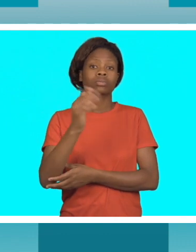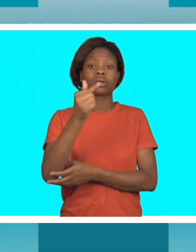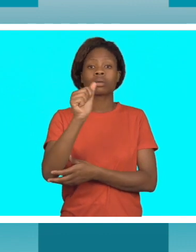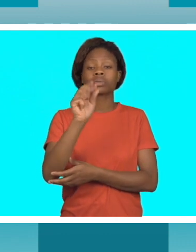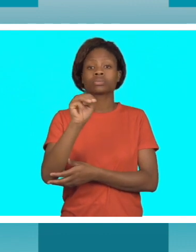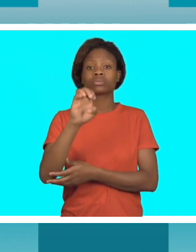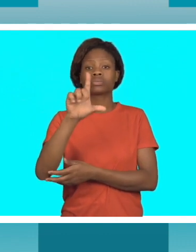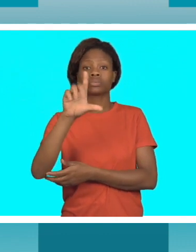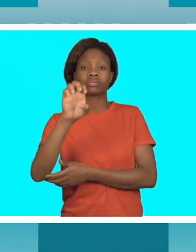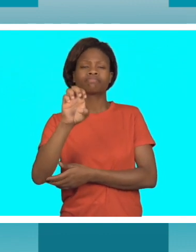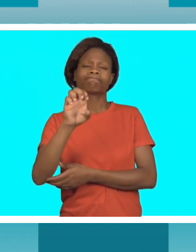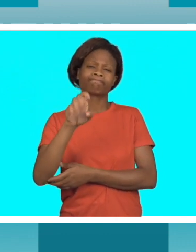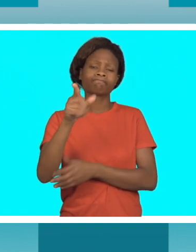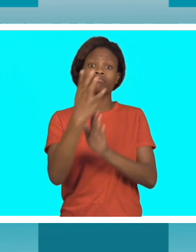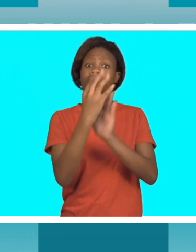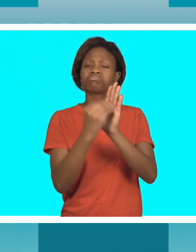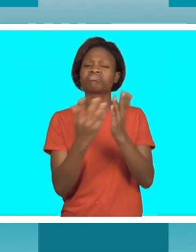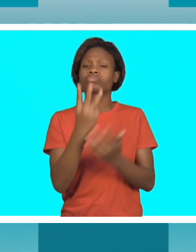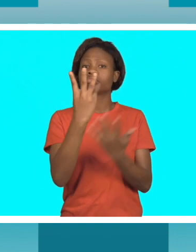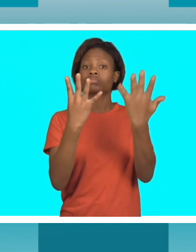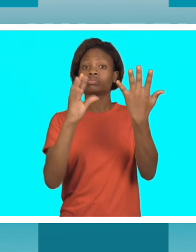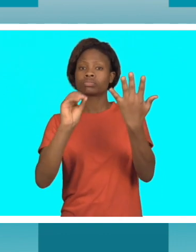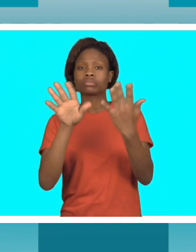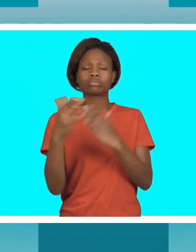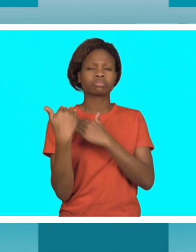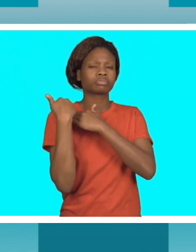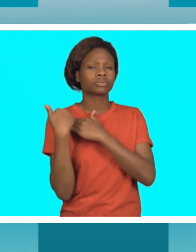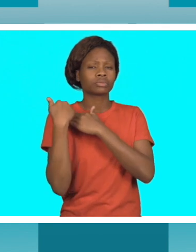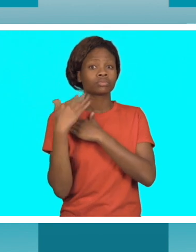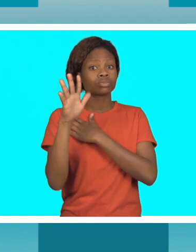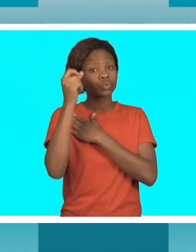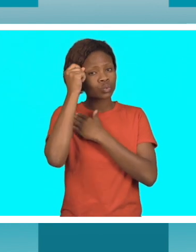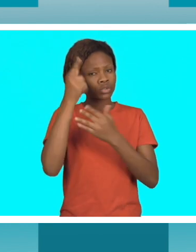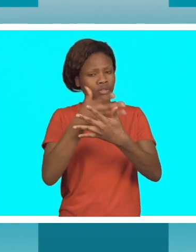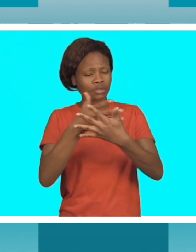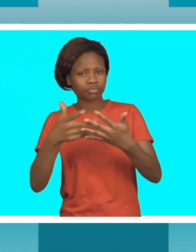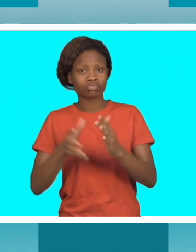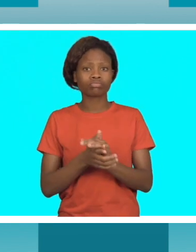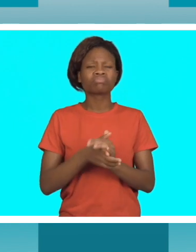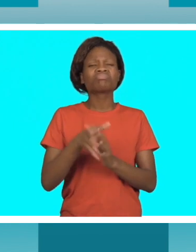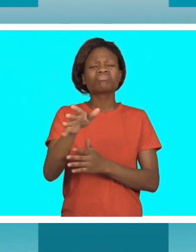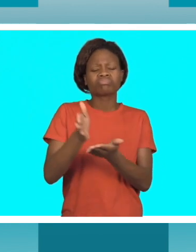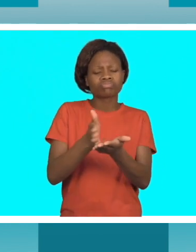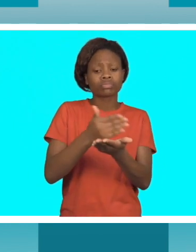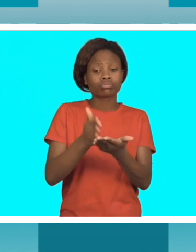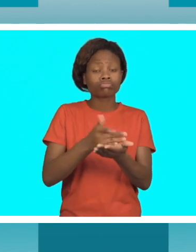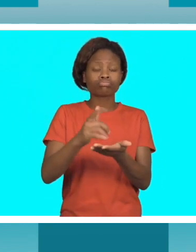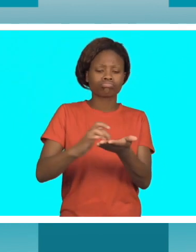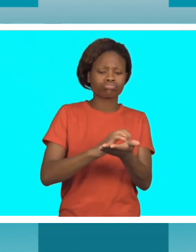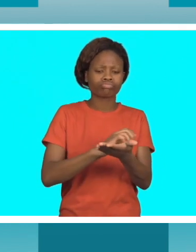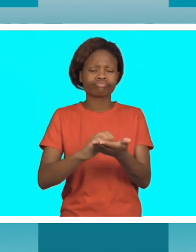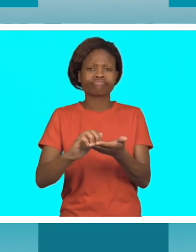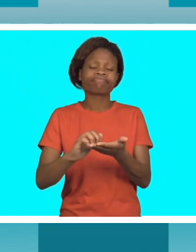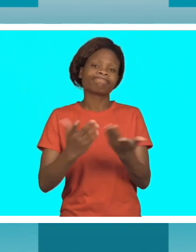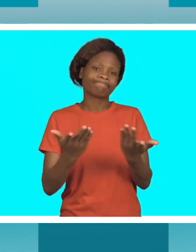De acordo com Sandra Tamelli, da editora 3090, responsável pela tradução de audiolivros com a capa em braile,